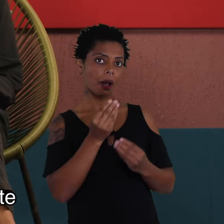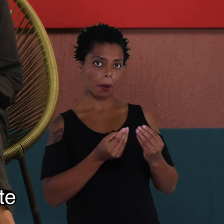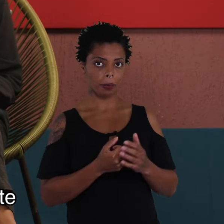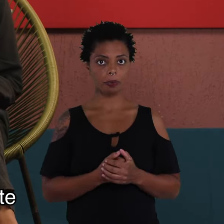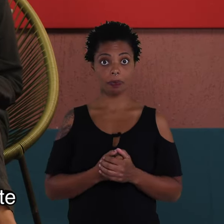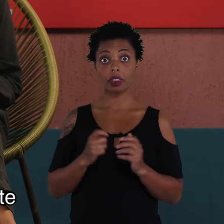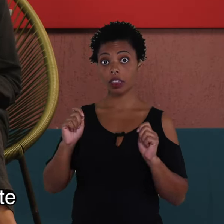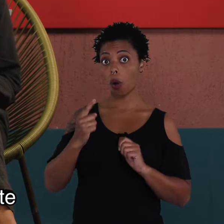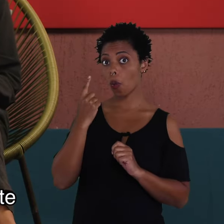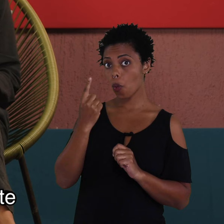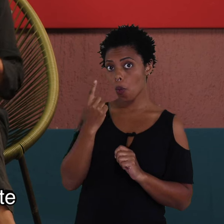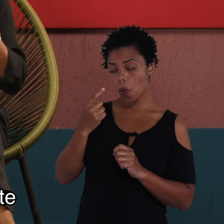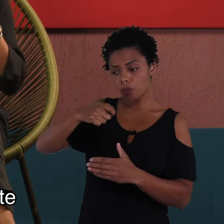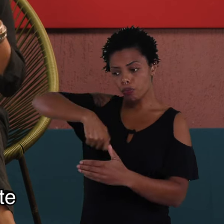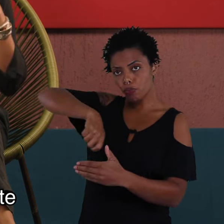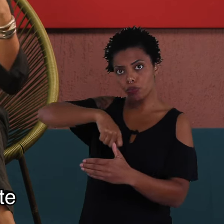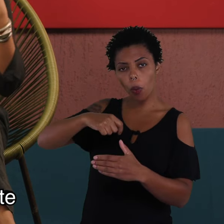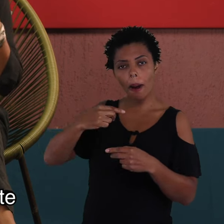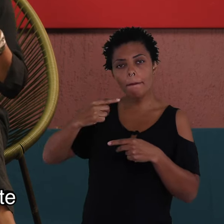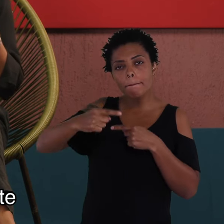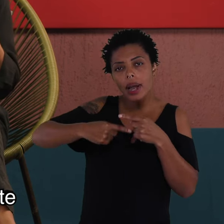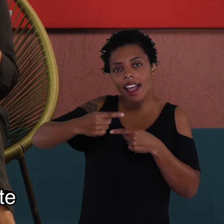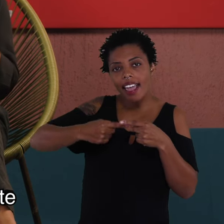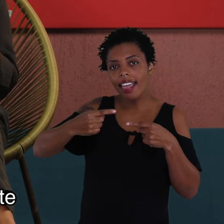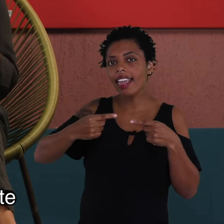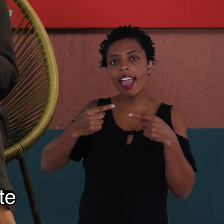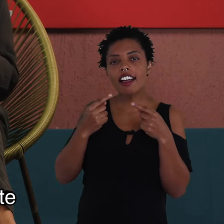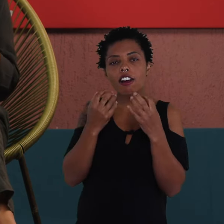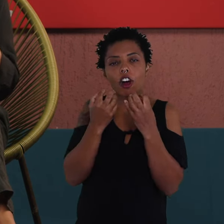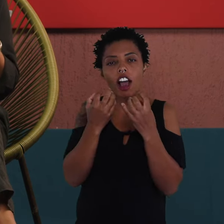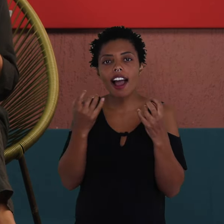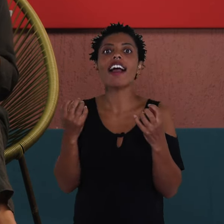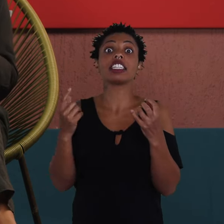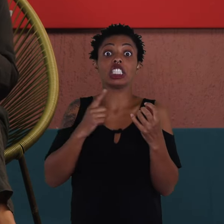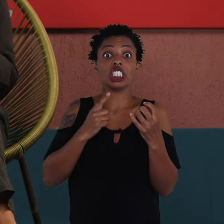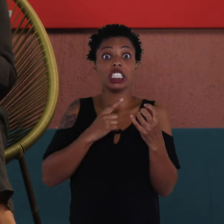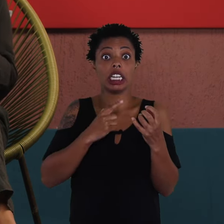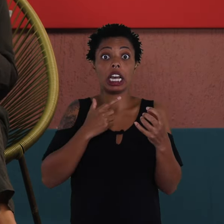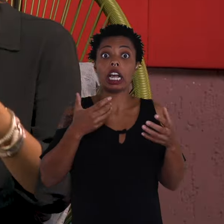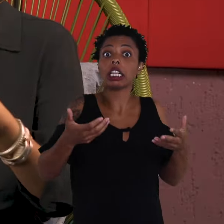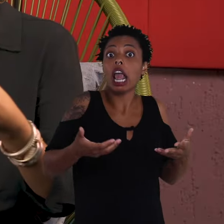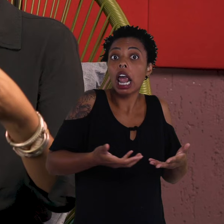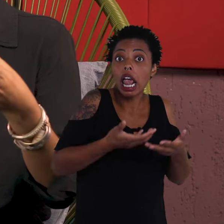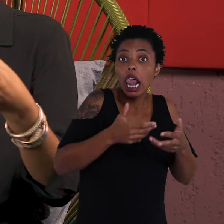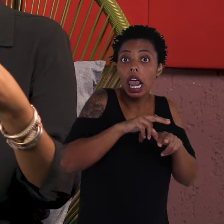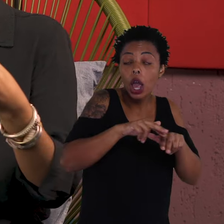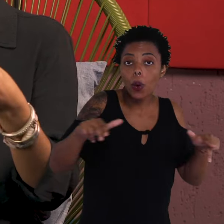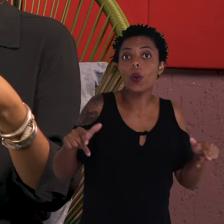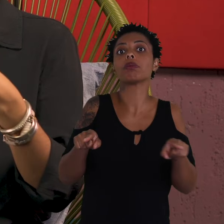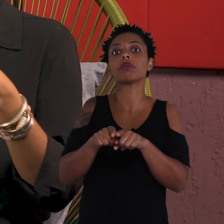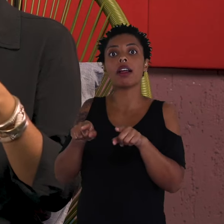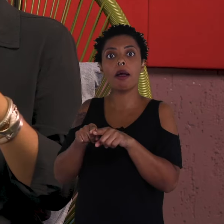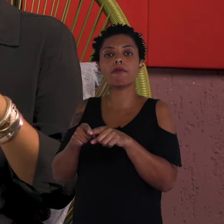uma receita de uma panquequinha crocante de legumes e vegetais, é uma receita para a